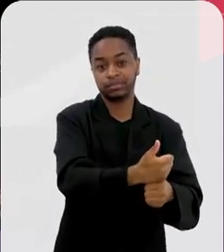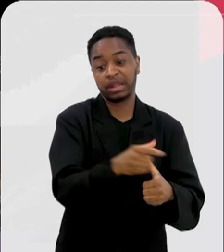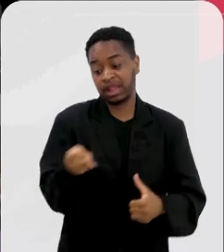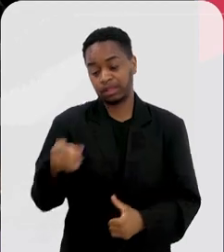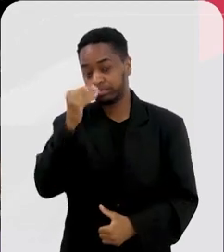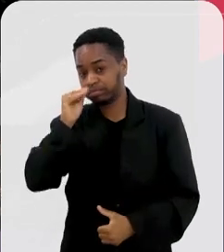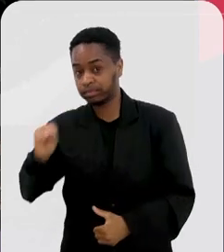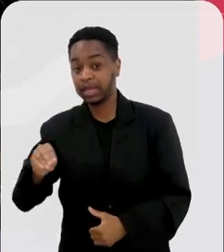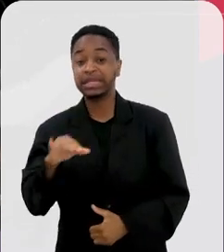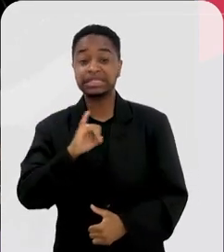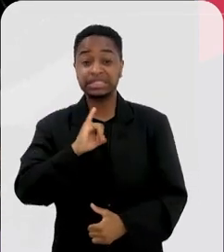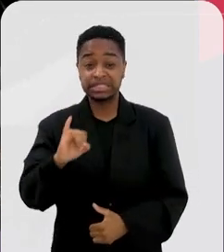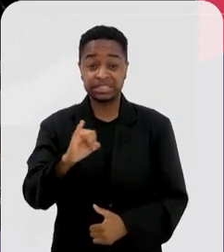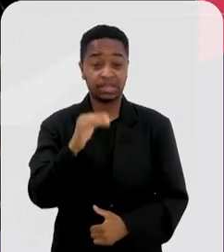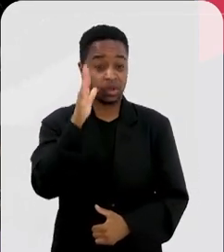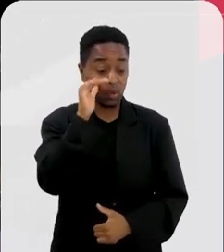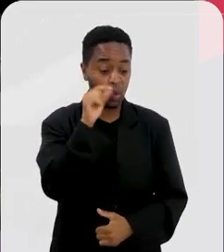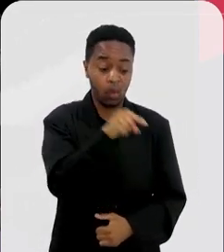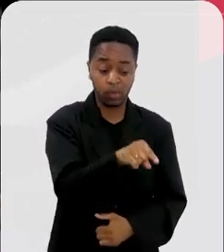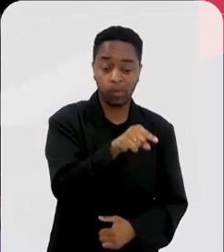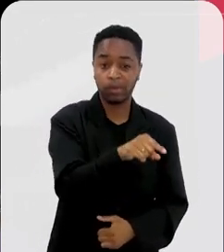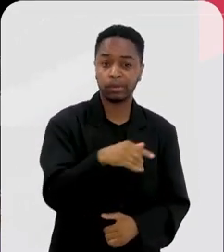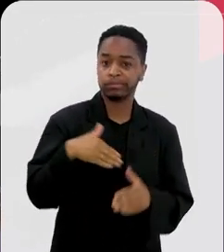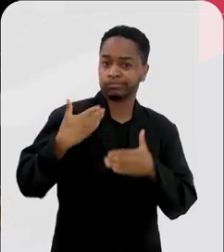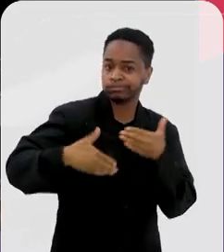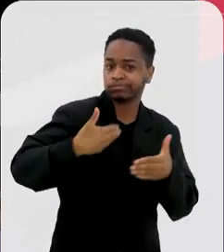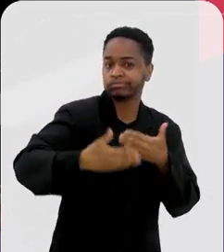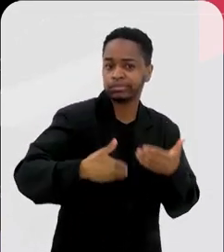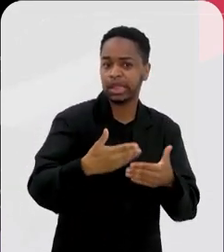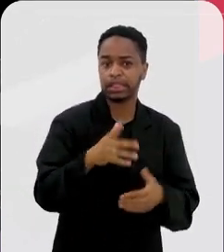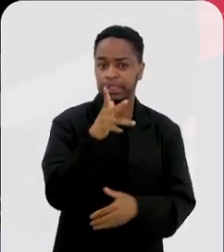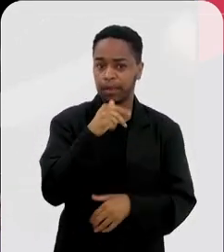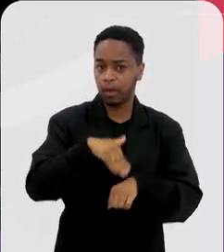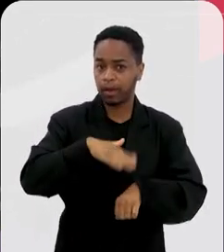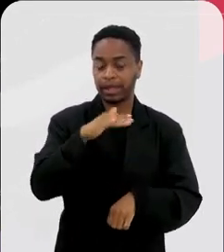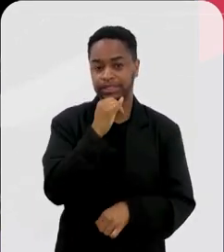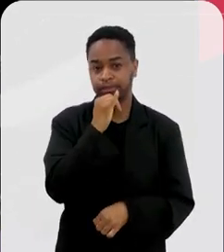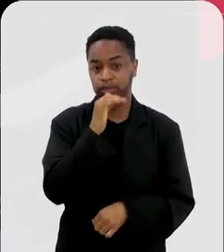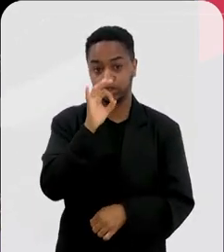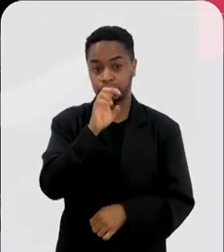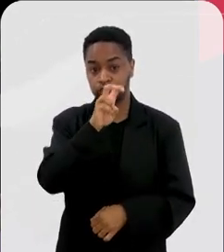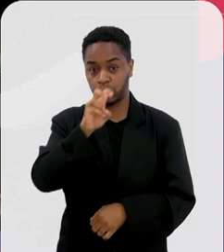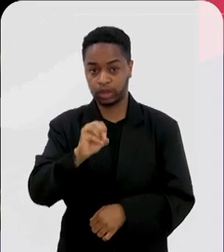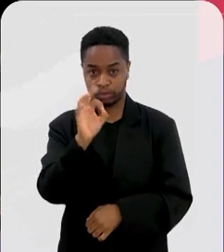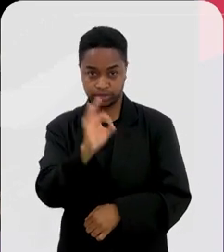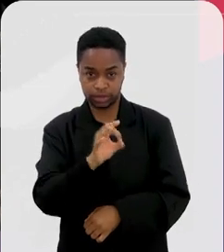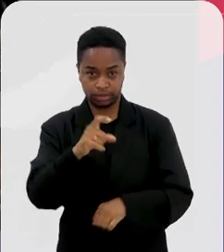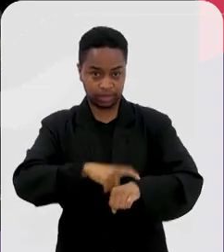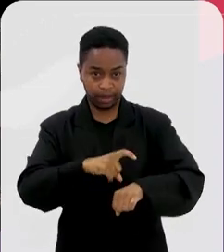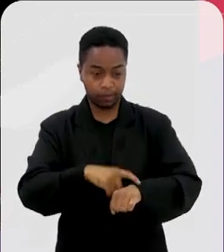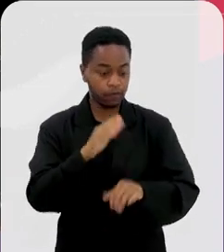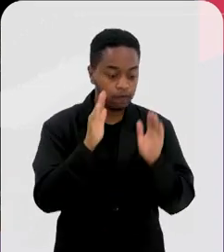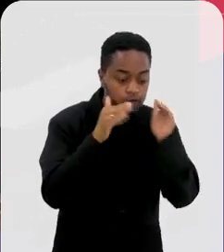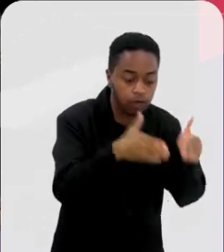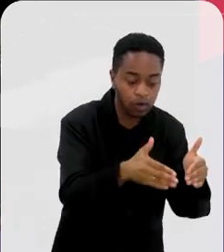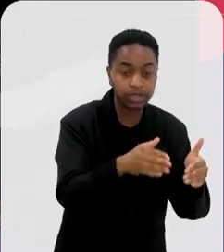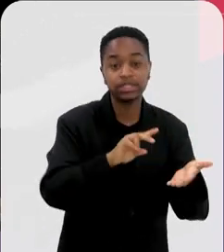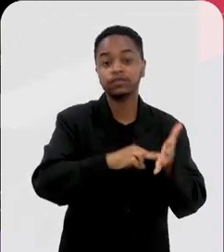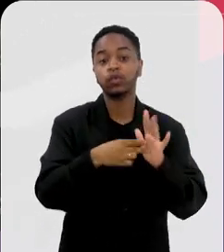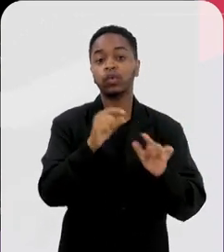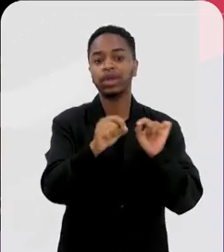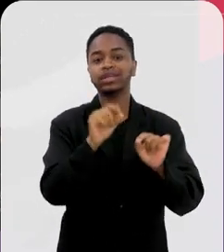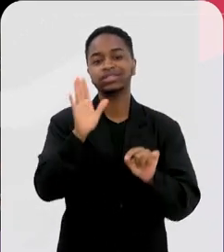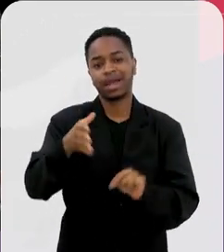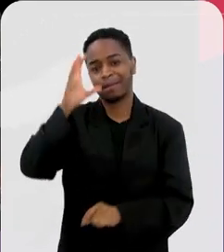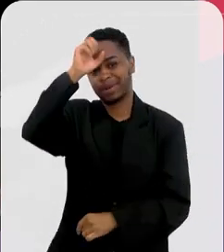Então, quanto mais tempo ele explora o objeto novo, se ele explora mais de 50% do tempo o objeto novo, a gente